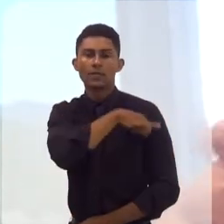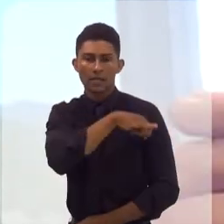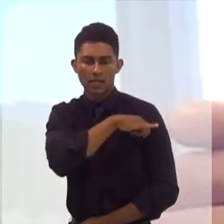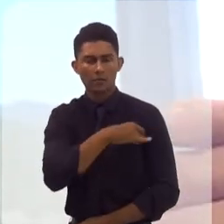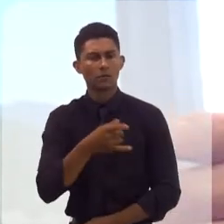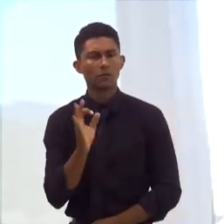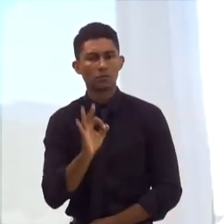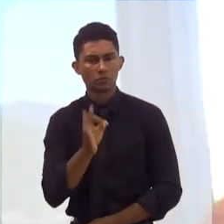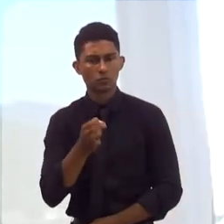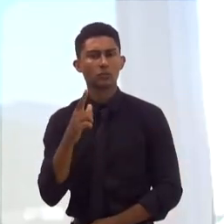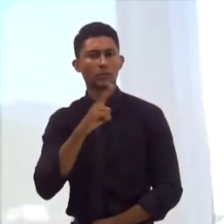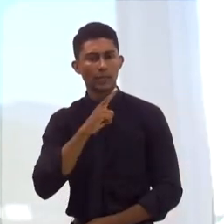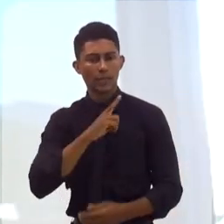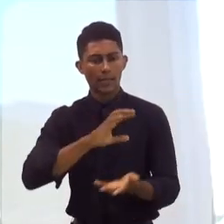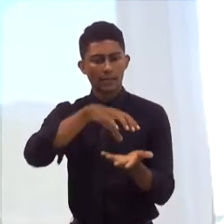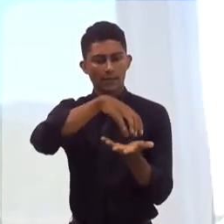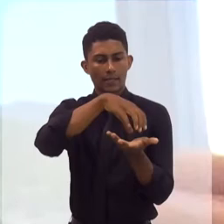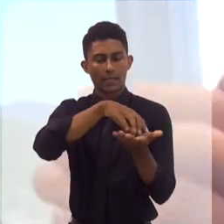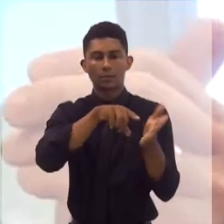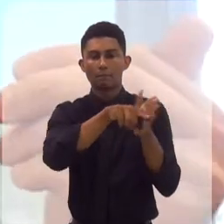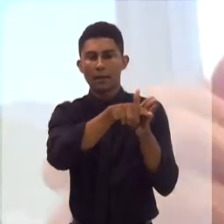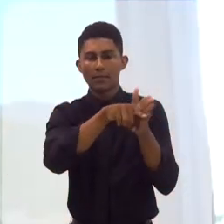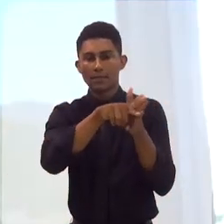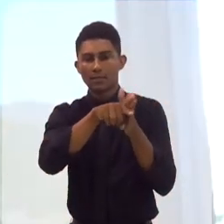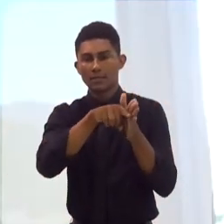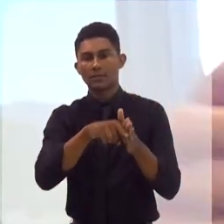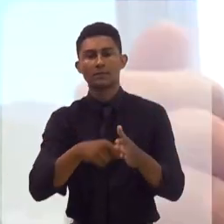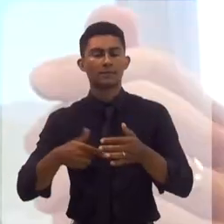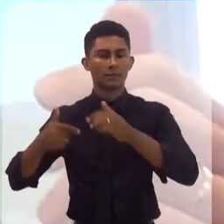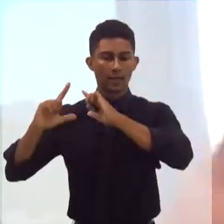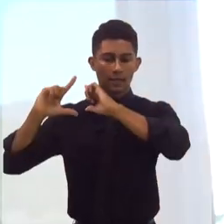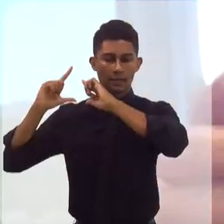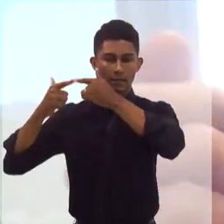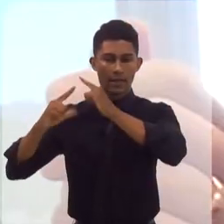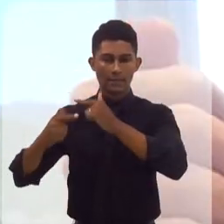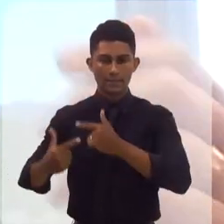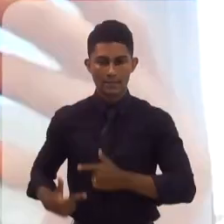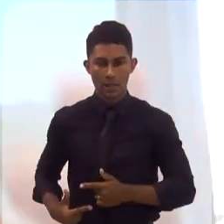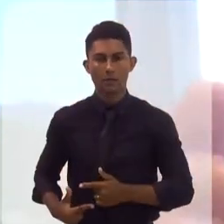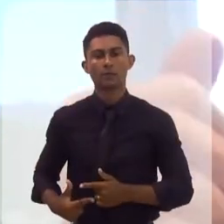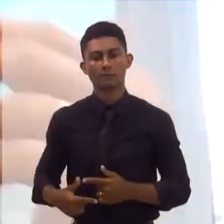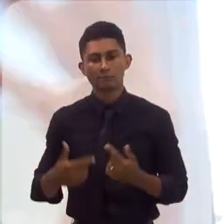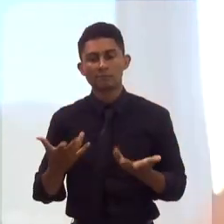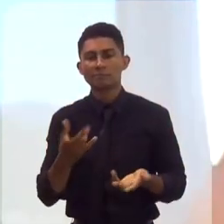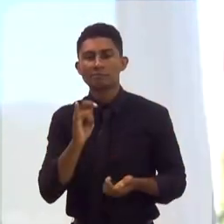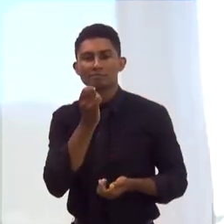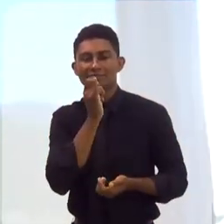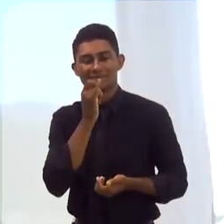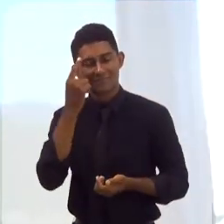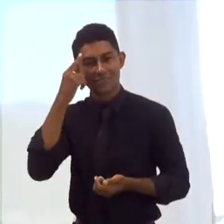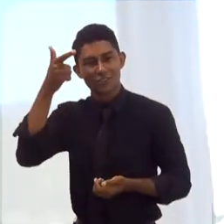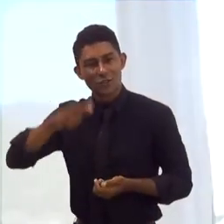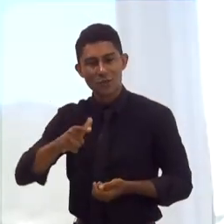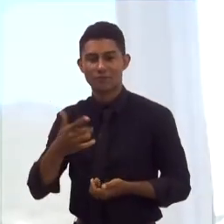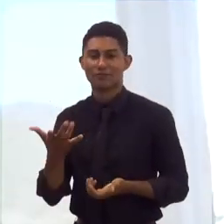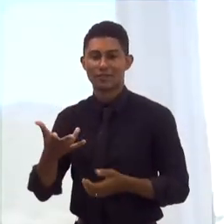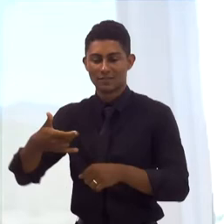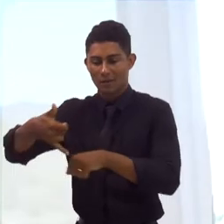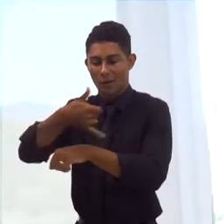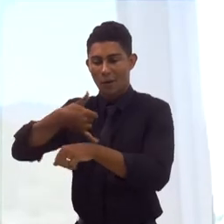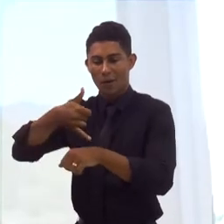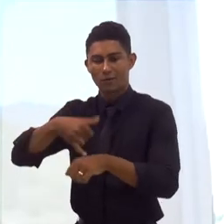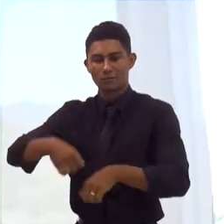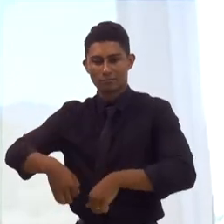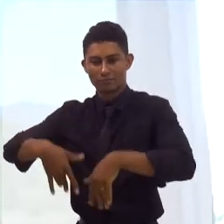como você bem citou, a existência dos nossos centros de pesquisa, uma tradição na capacitação, novamente também, pegando exemplo, a indústria do óleo e